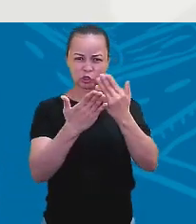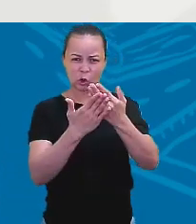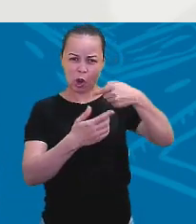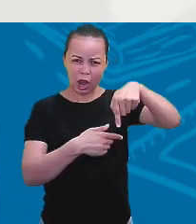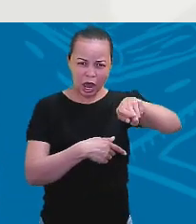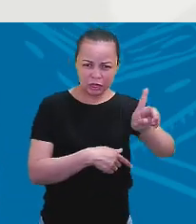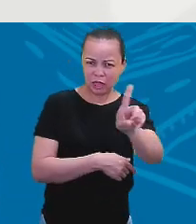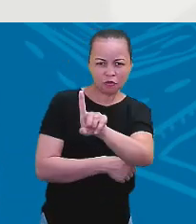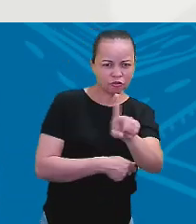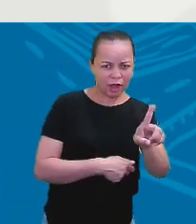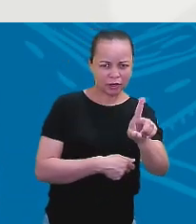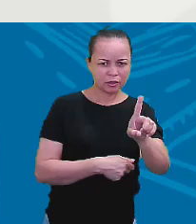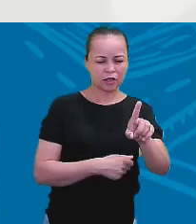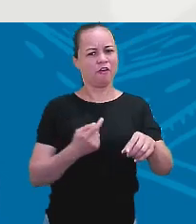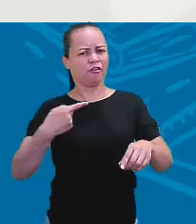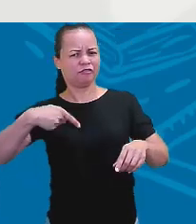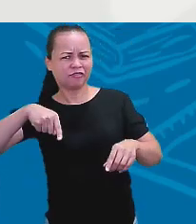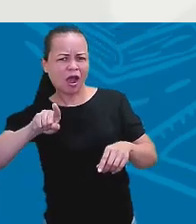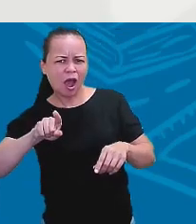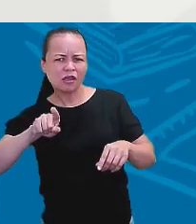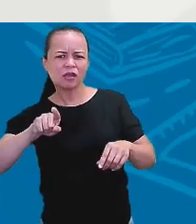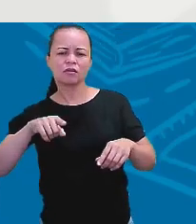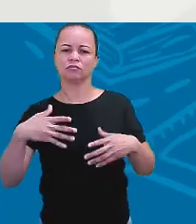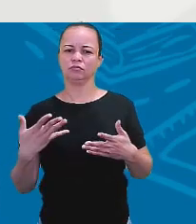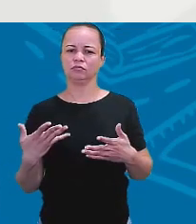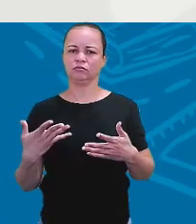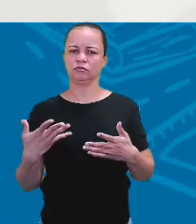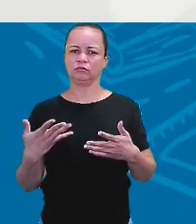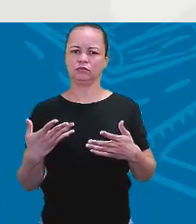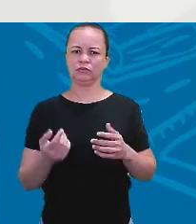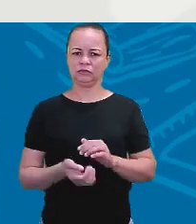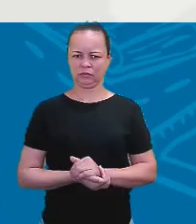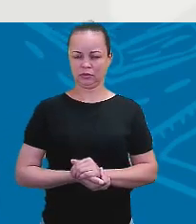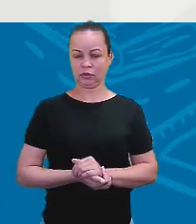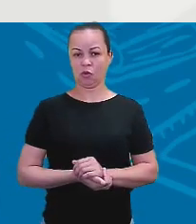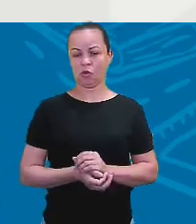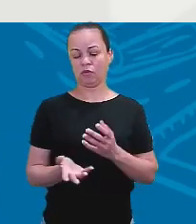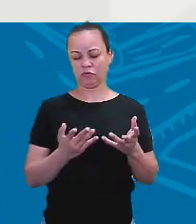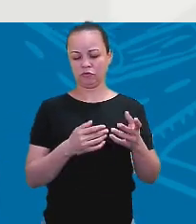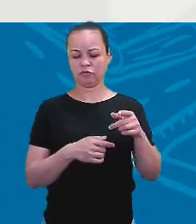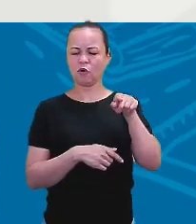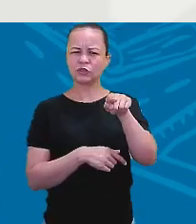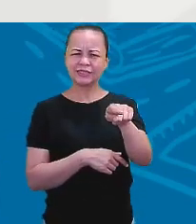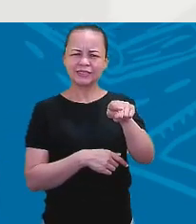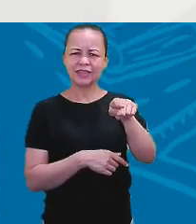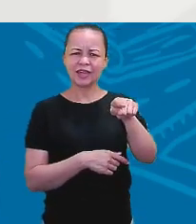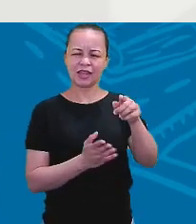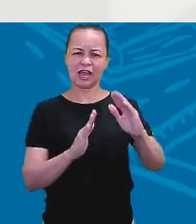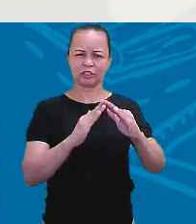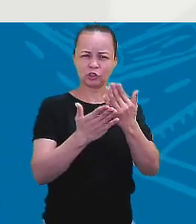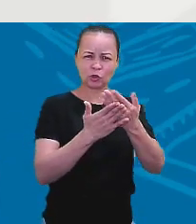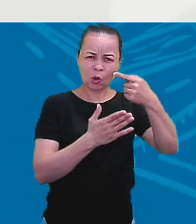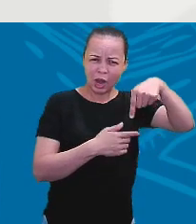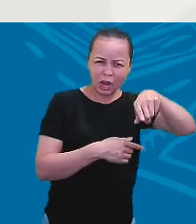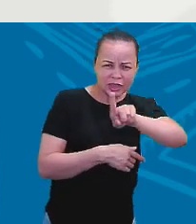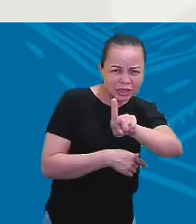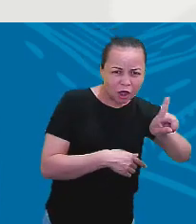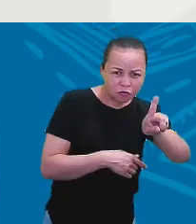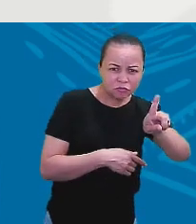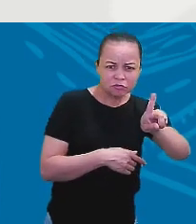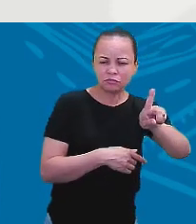Nessa estrutura. Quando eu digo, você não vai à escola? Vai. Ou, você não vai à escola?